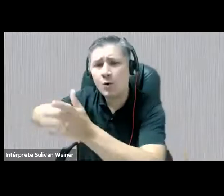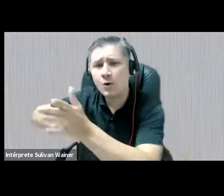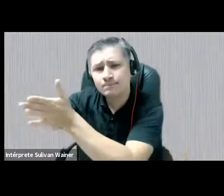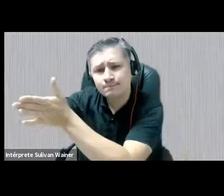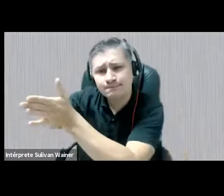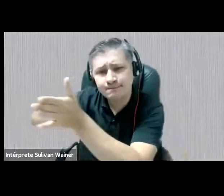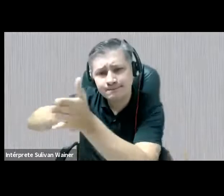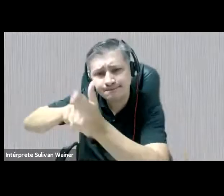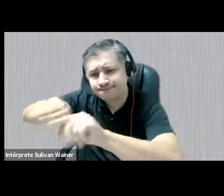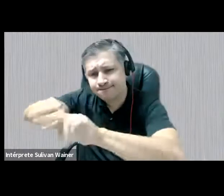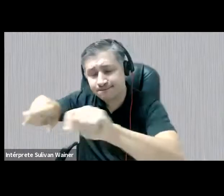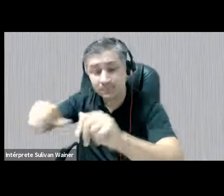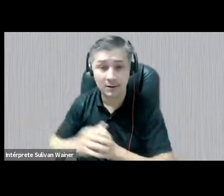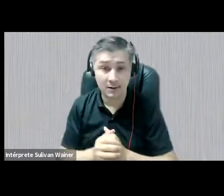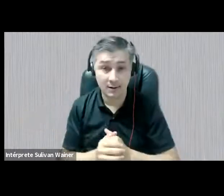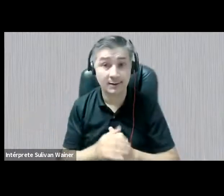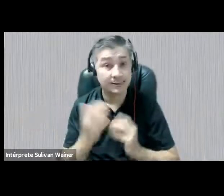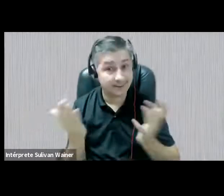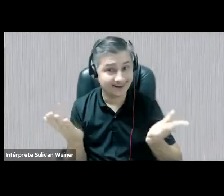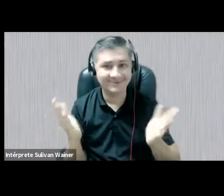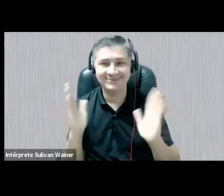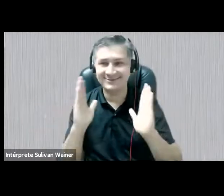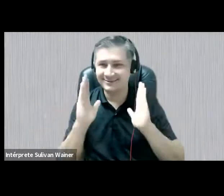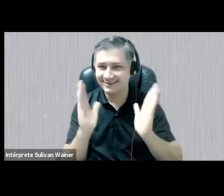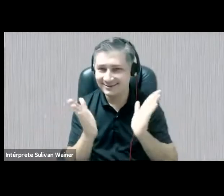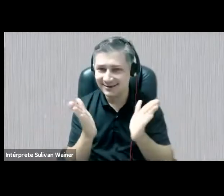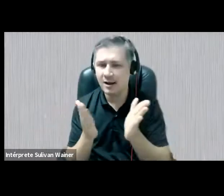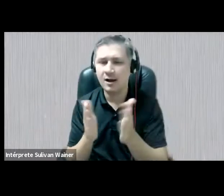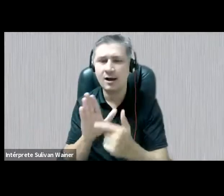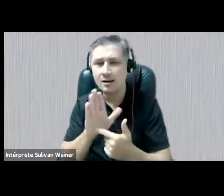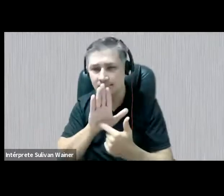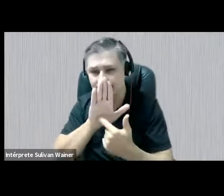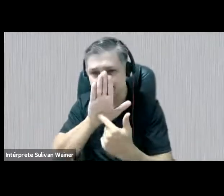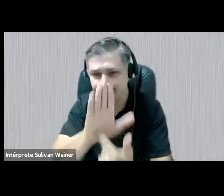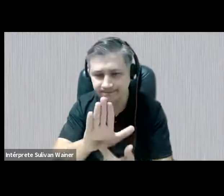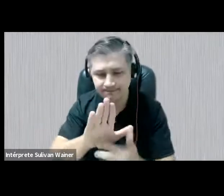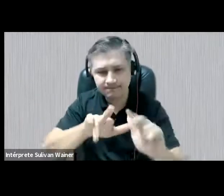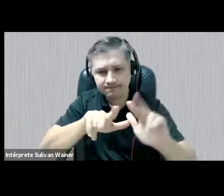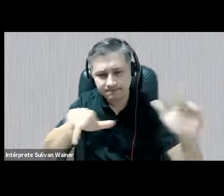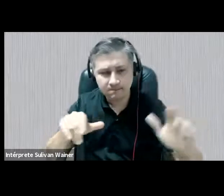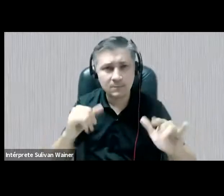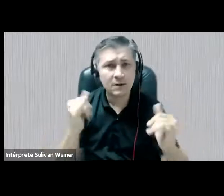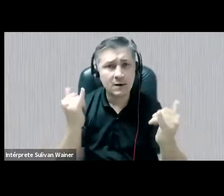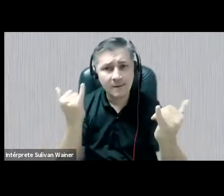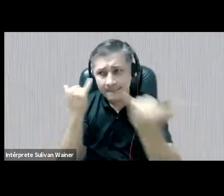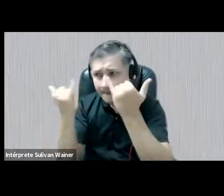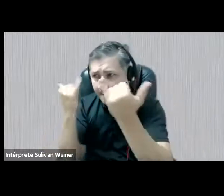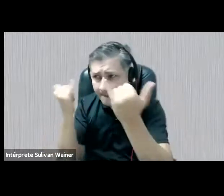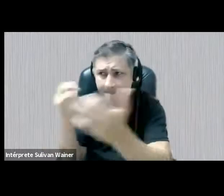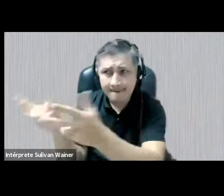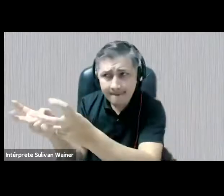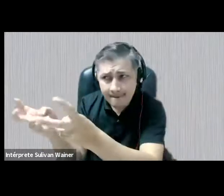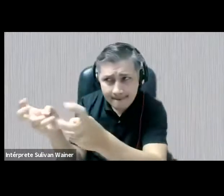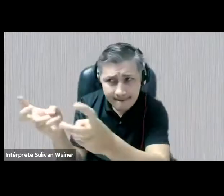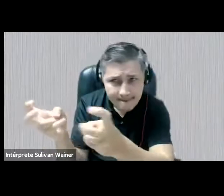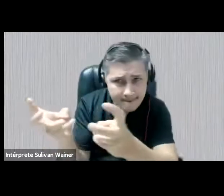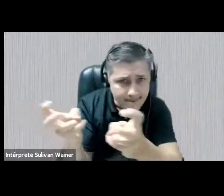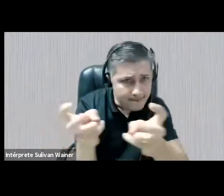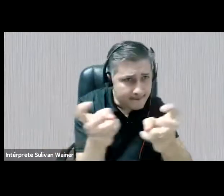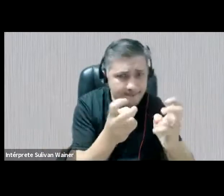E, já começando, então, trazer os dados sobre o COVID, né,